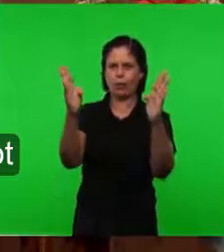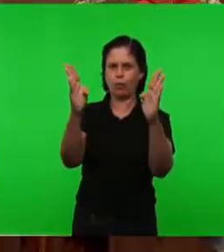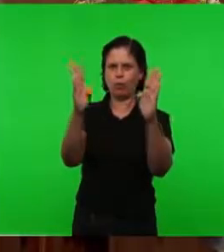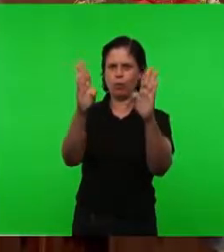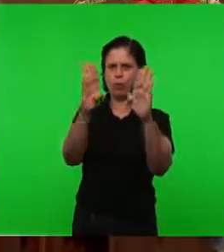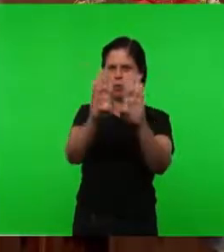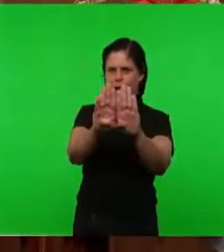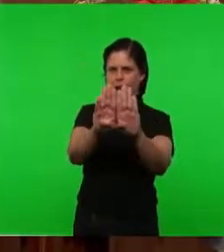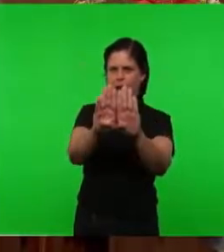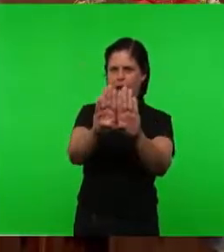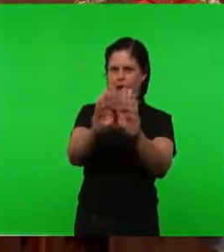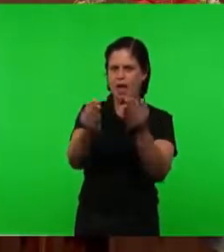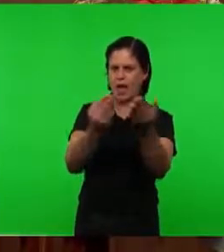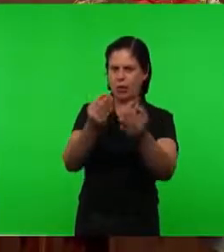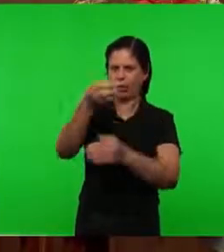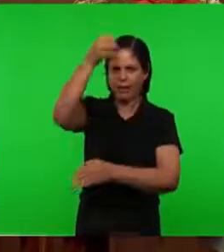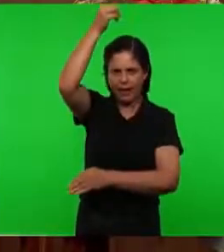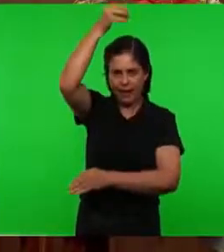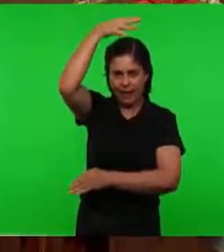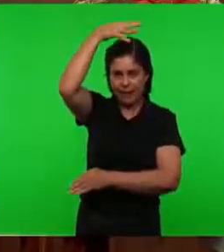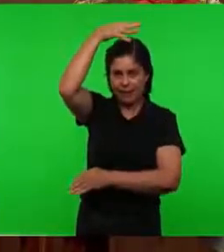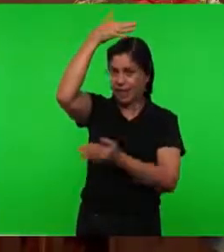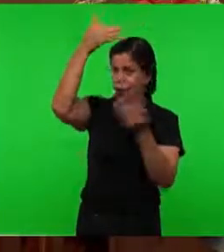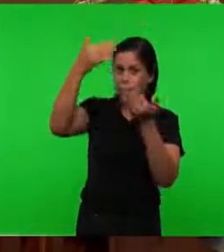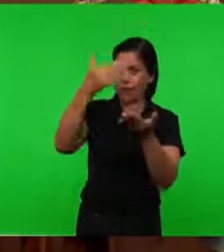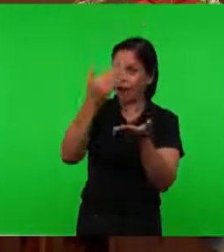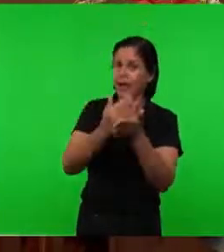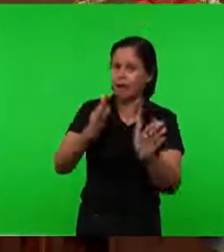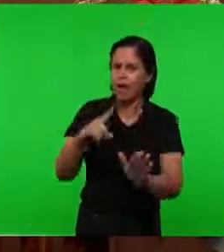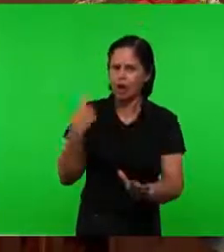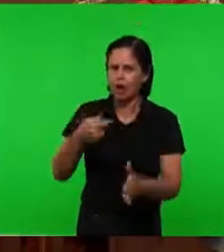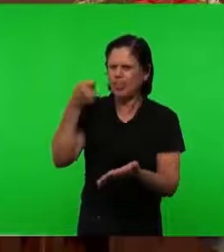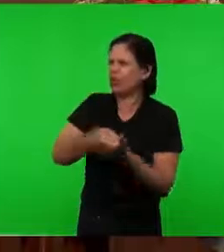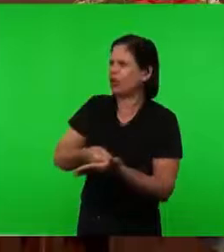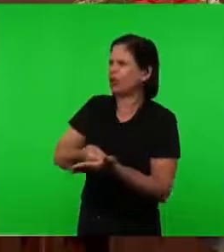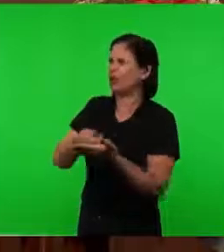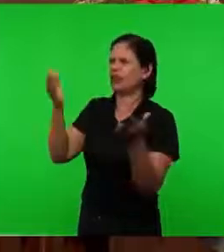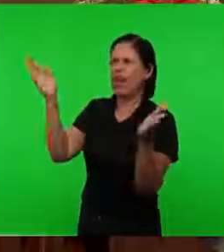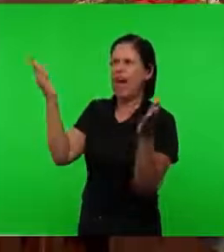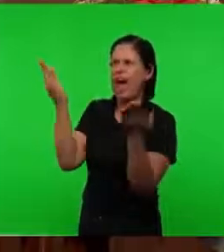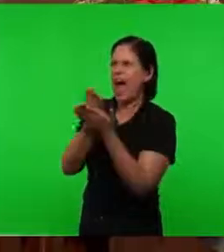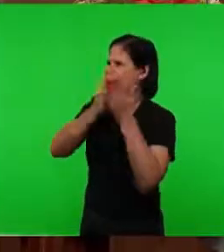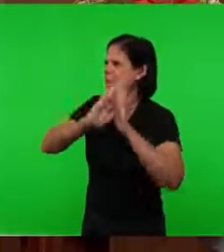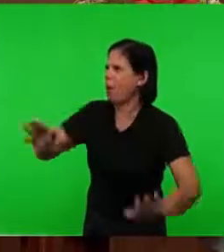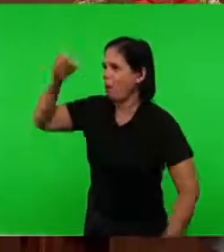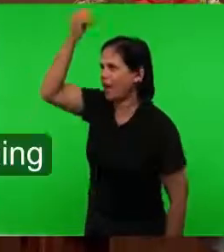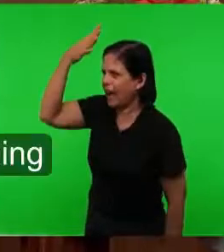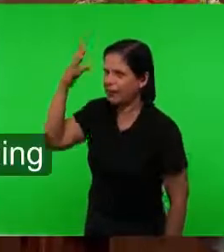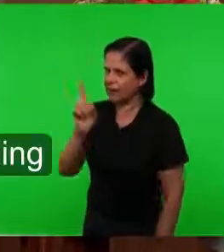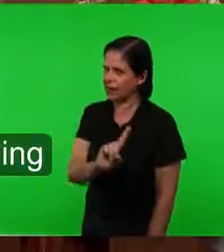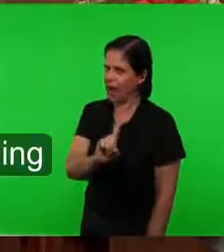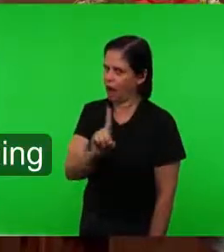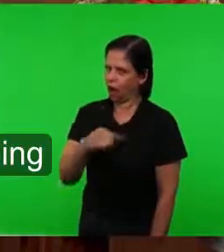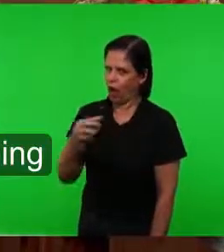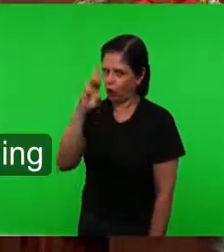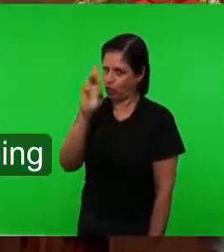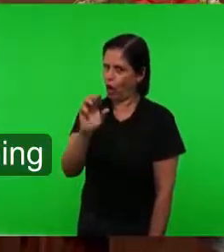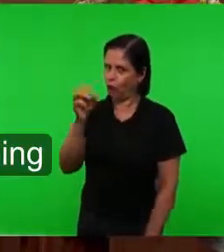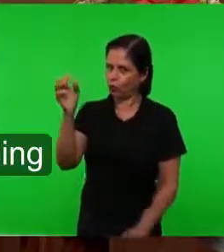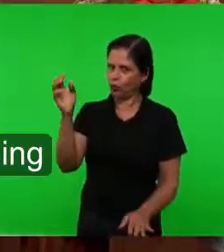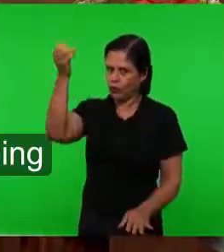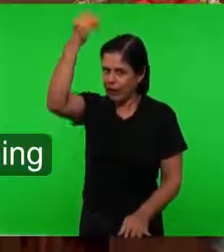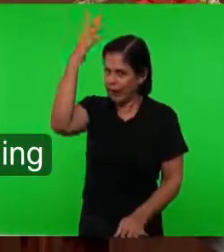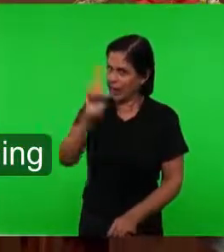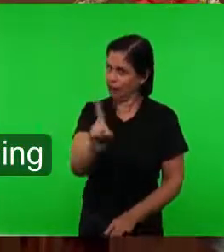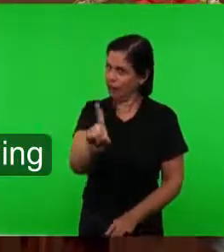Não estamos fechando A porta da graça Não temos autoridade Para isso Não somos dono Desta porta Porque